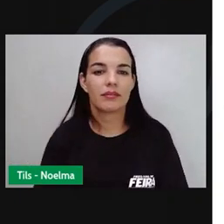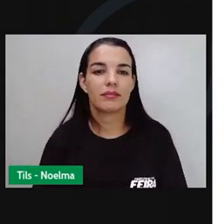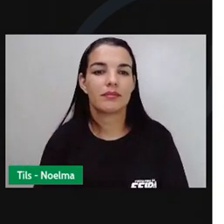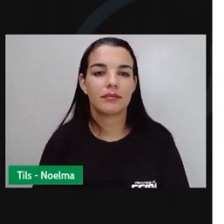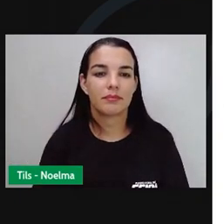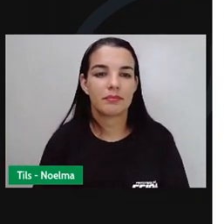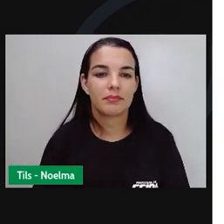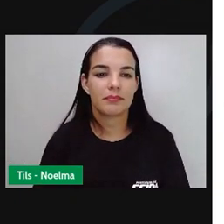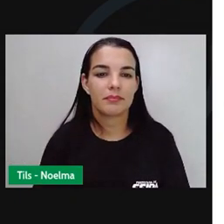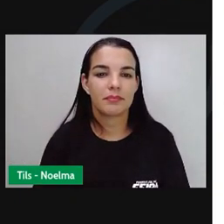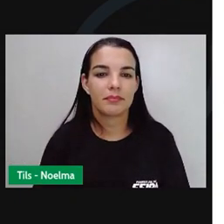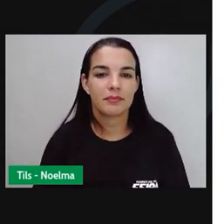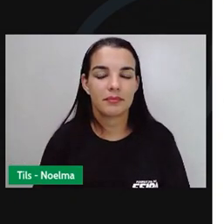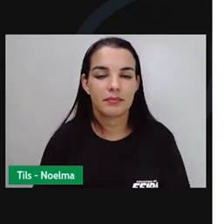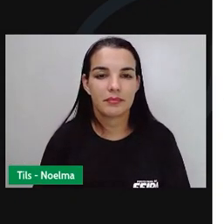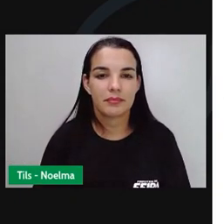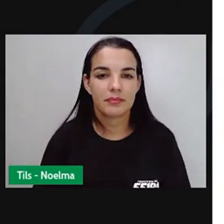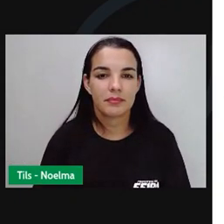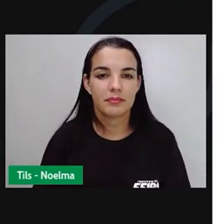de vida.